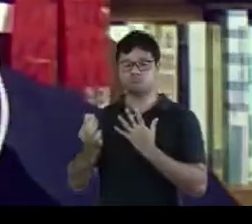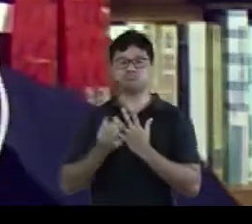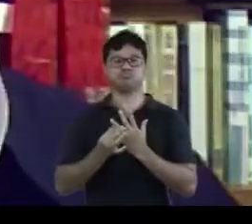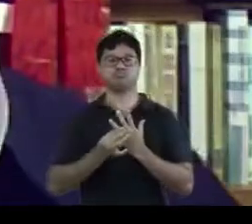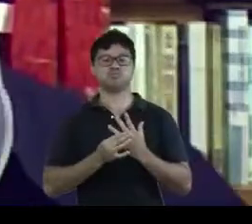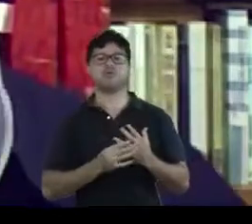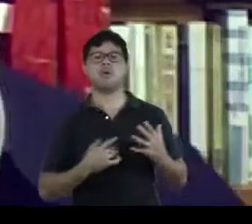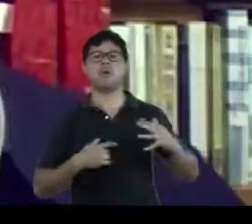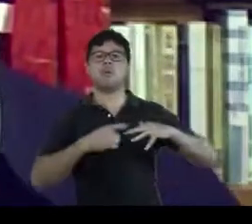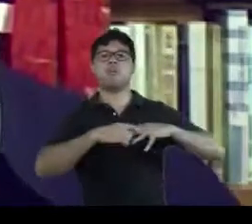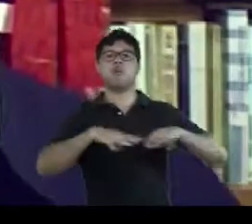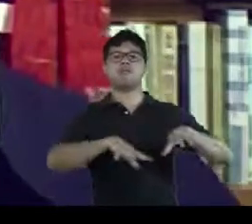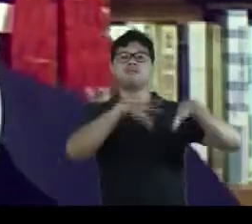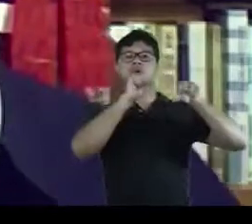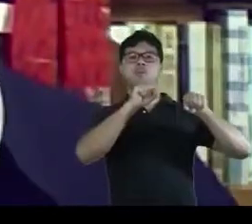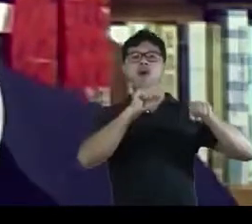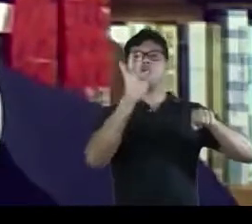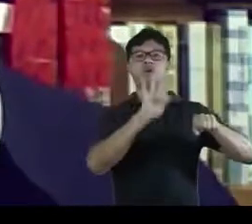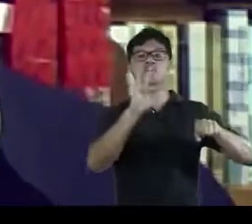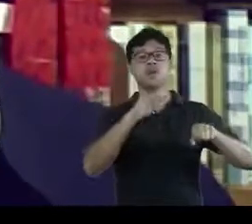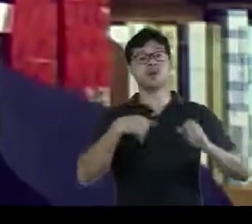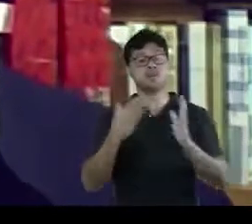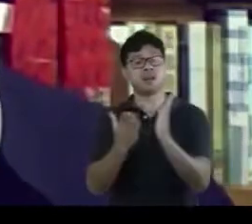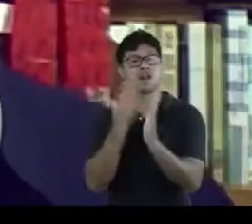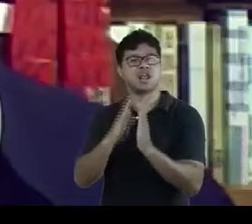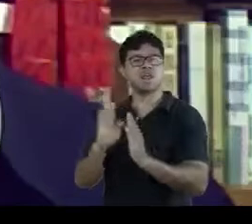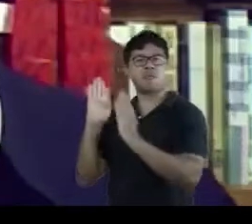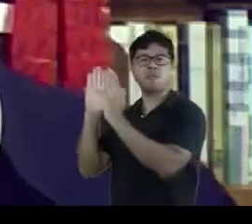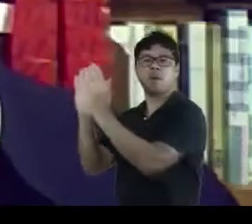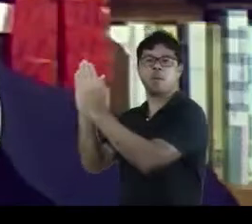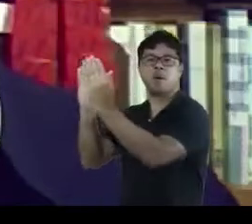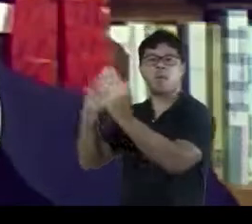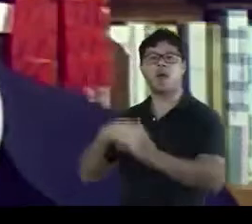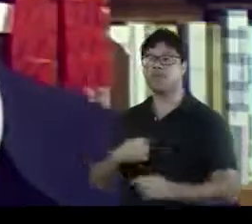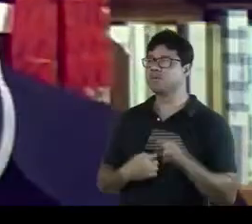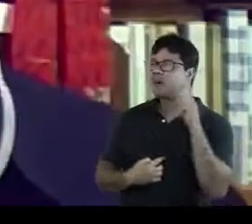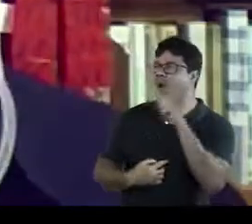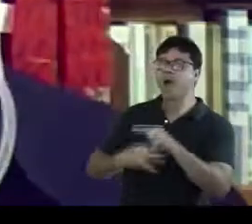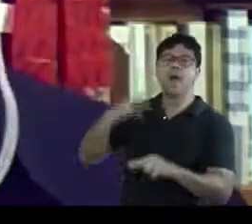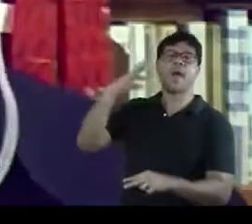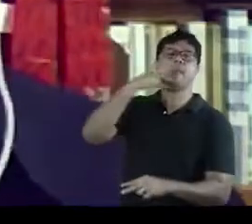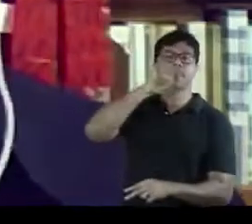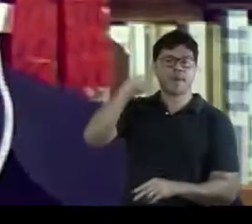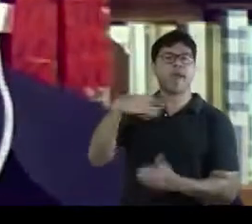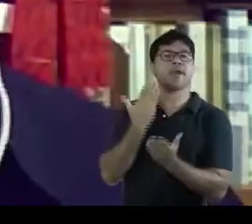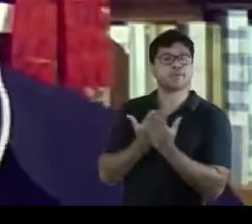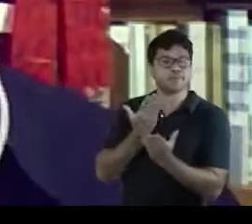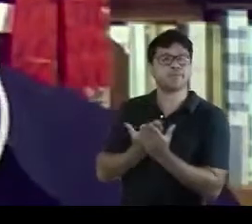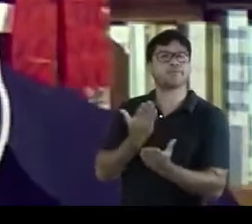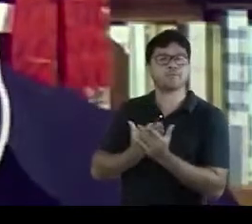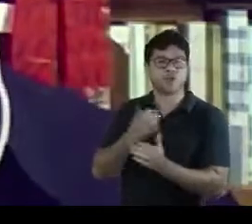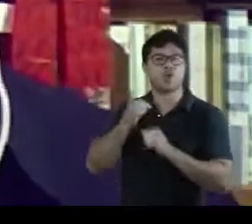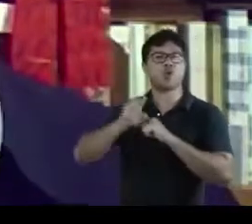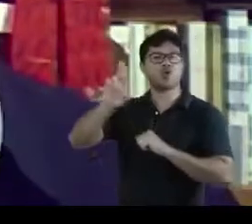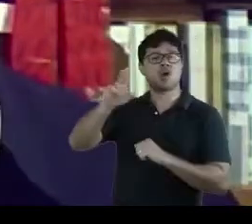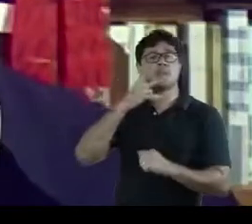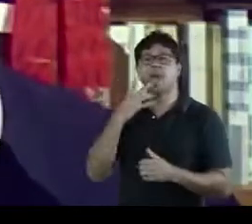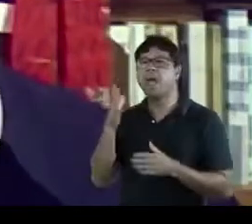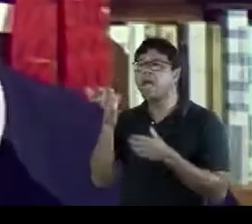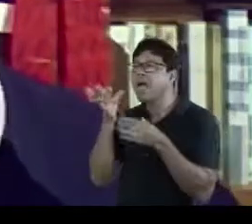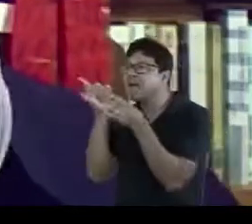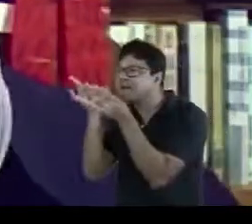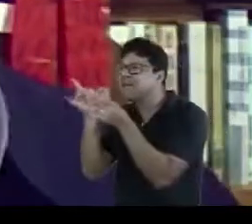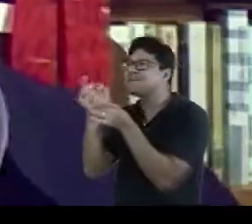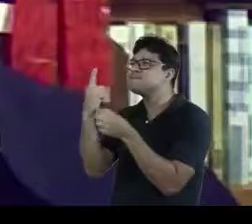grau e a biblioteca eram elementos de distinção, mas não necessariamente traduziam um apego